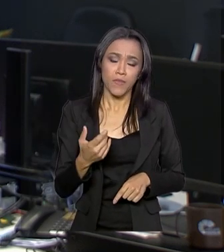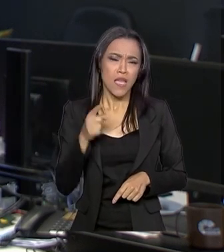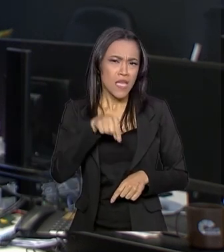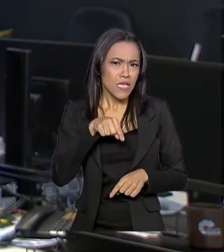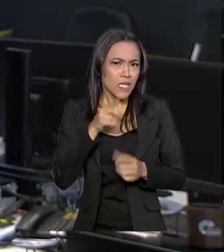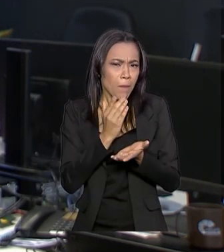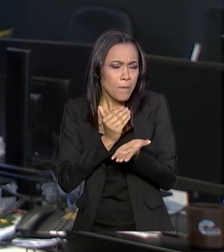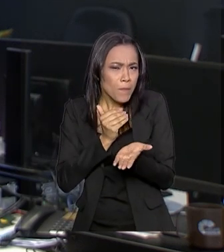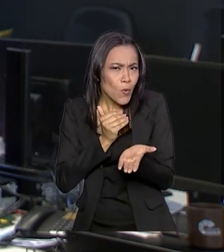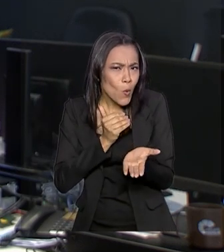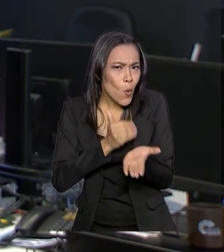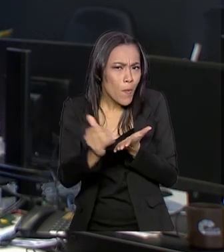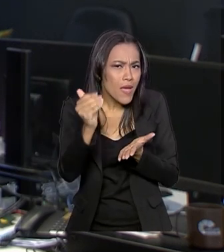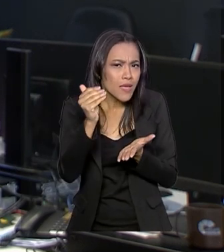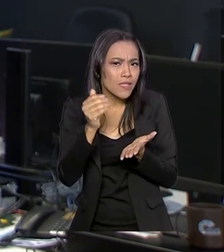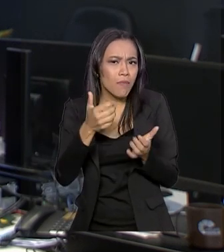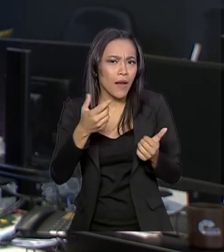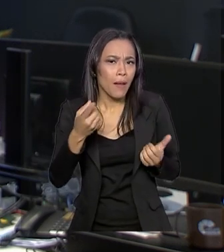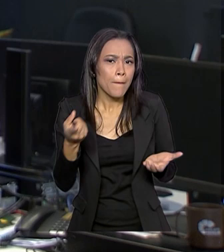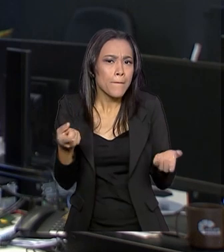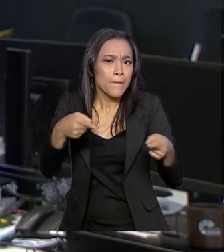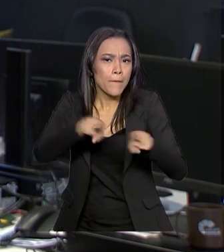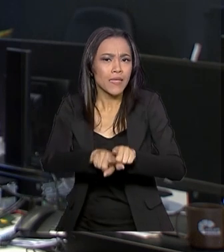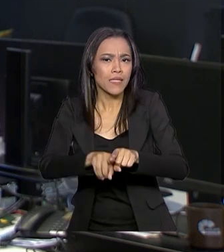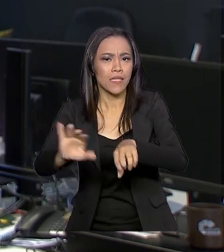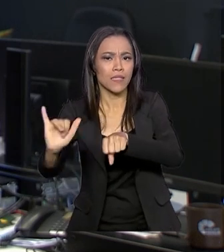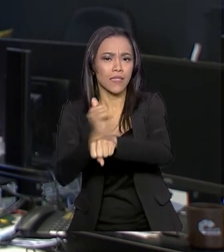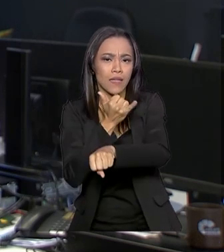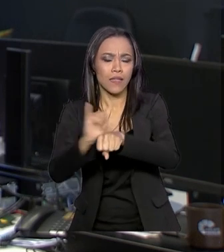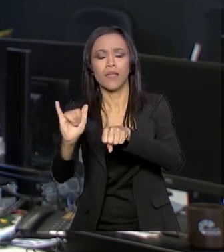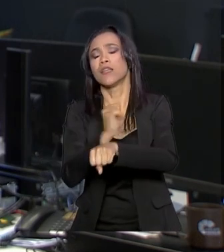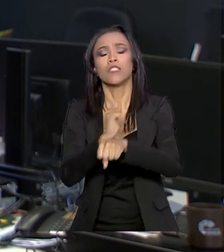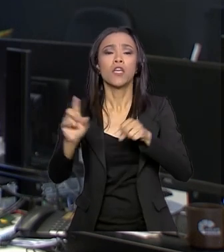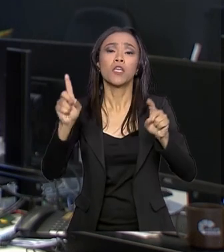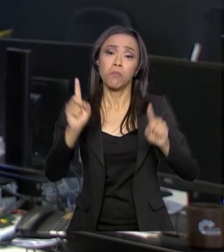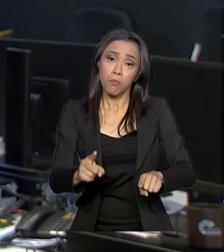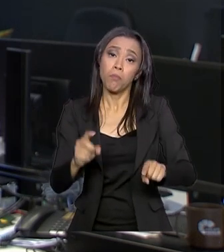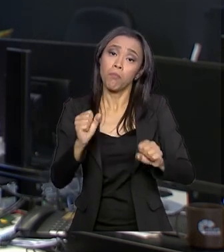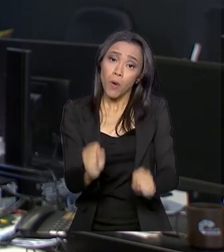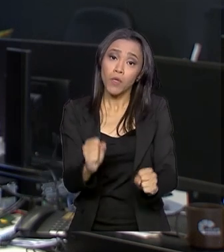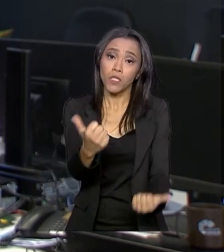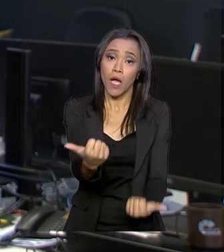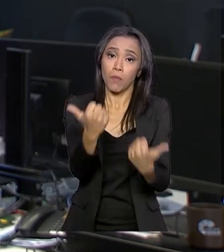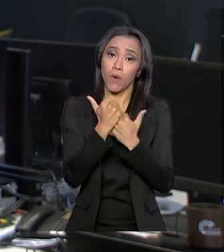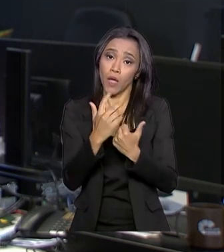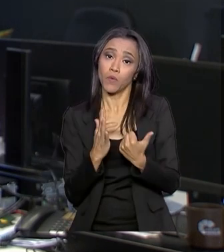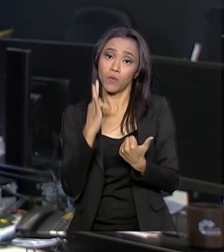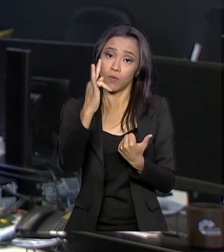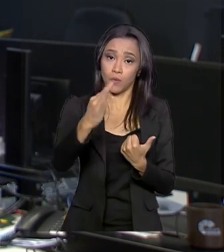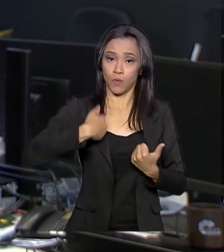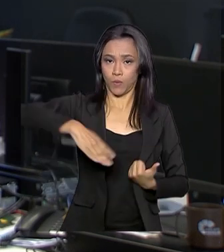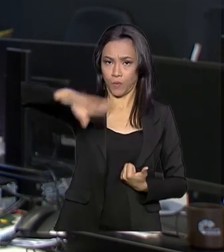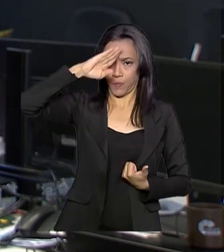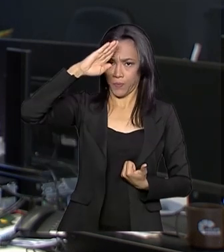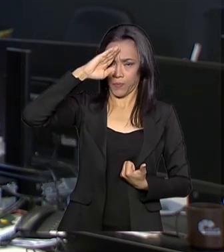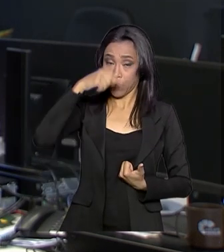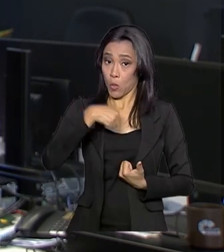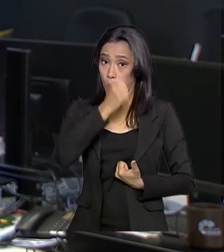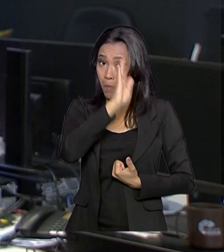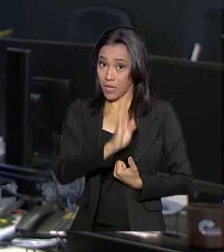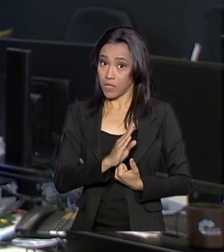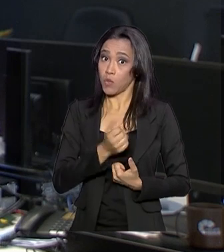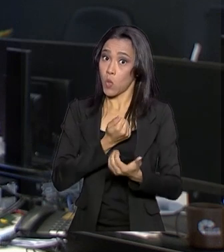passo para parcerias estratégicas que podem render cooperação militar no futuro. O Brasil se torna comprador